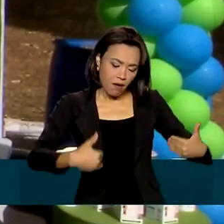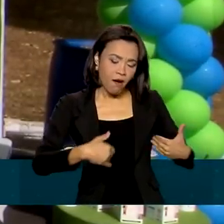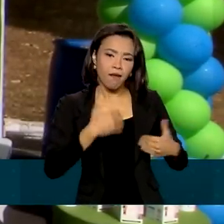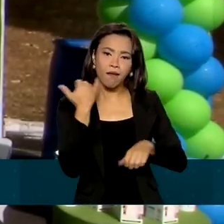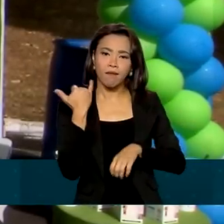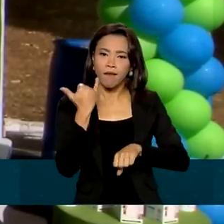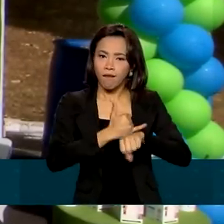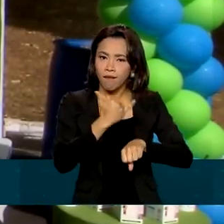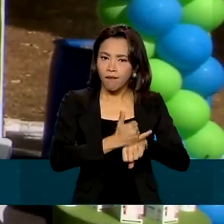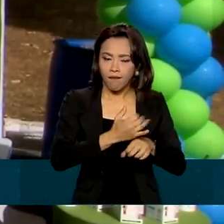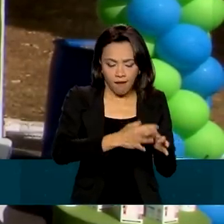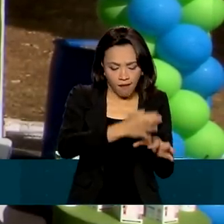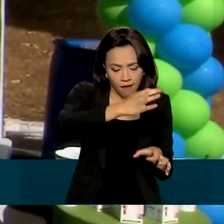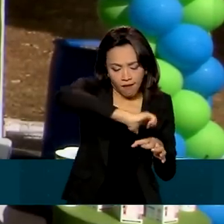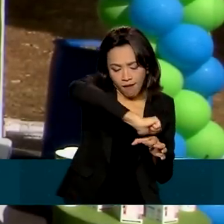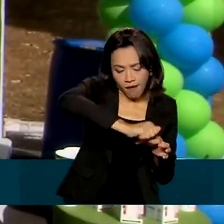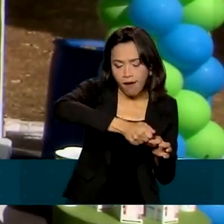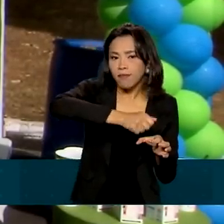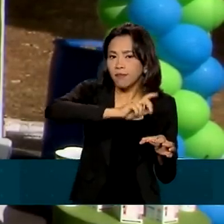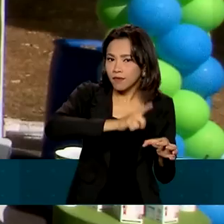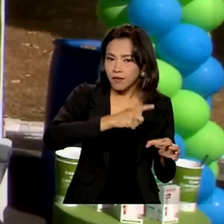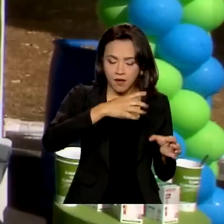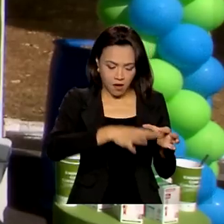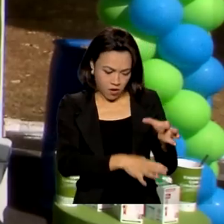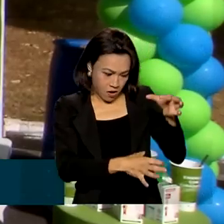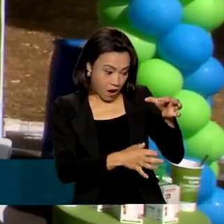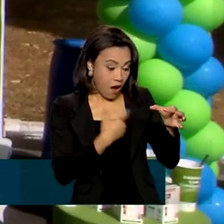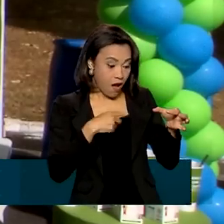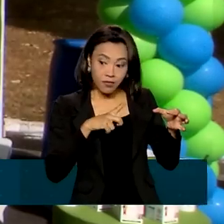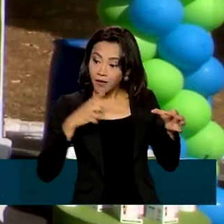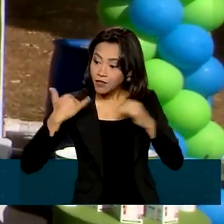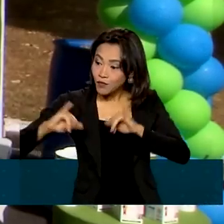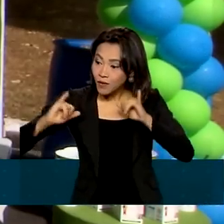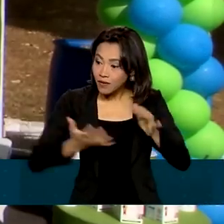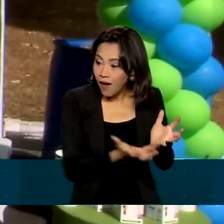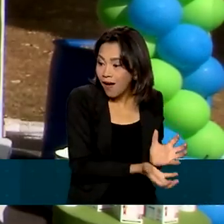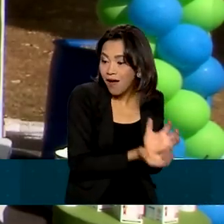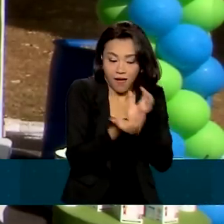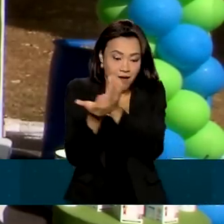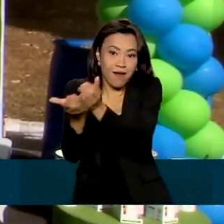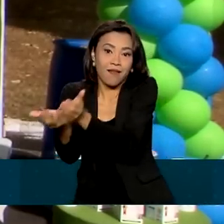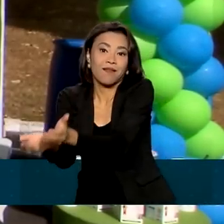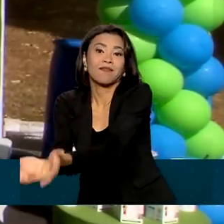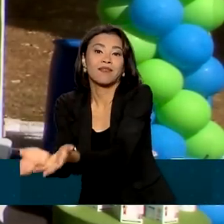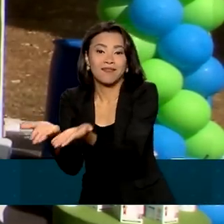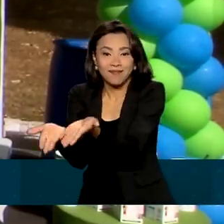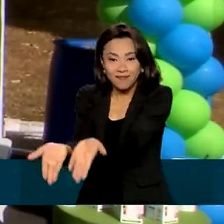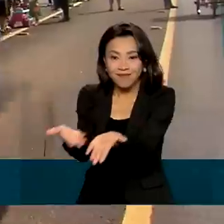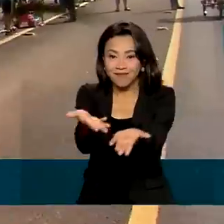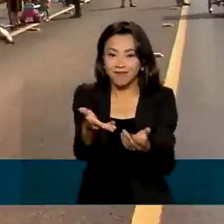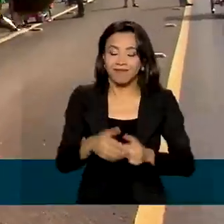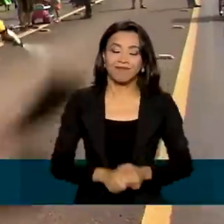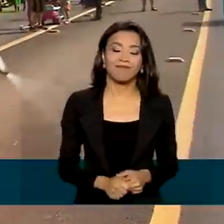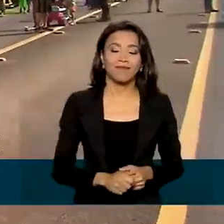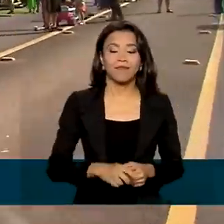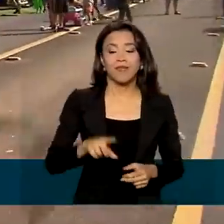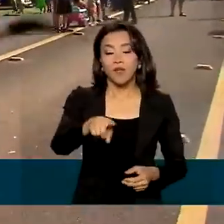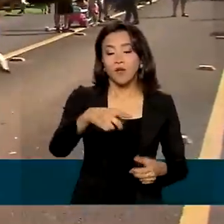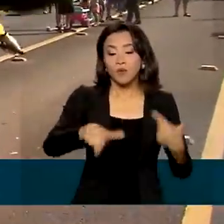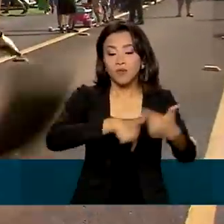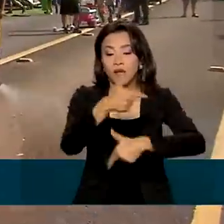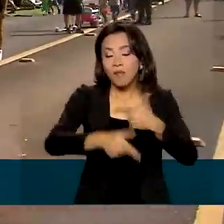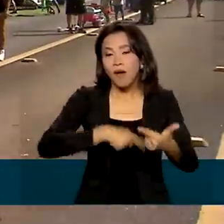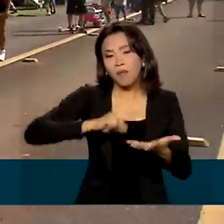para poder reciclar. E aí quando eu vi que tinha essa campanha hoje, eu já aproveitei e trouxe para cá. As ações para